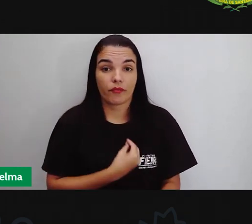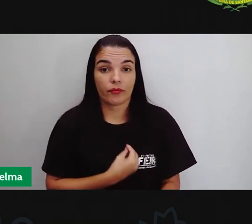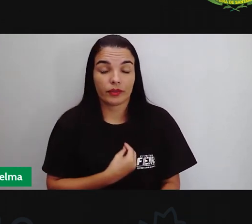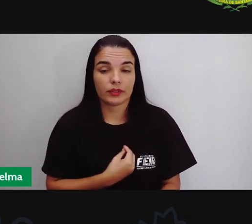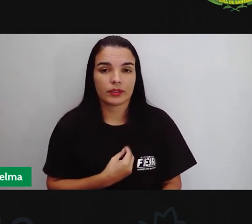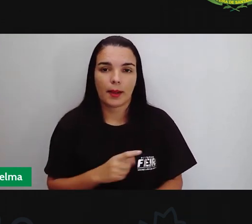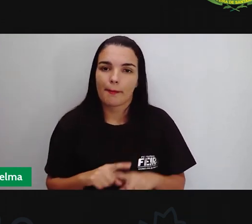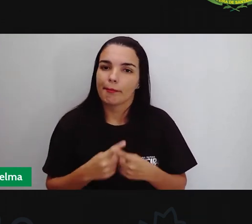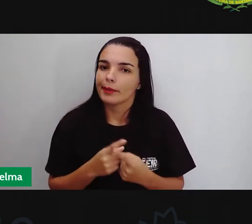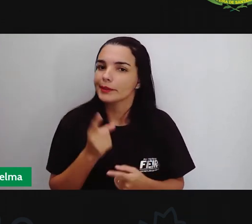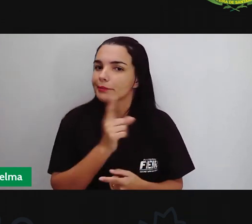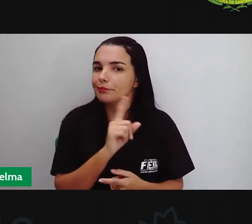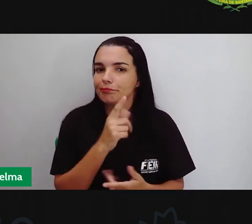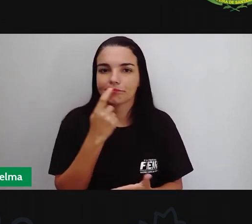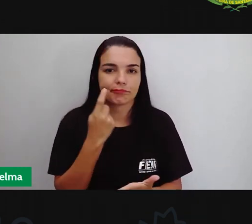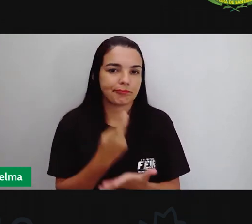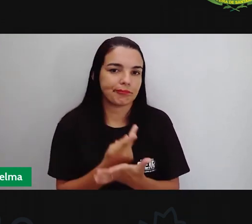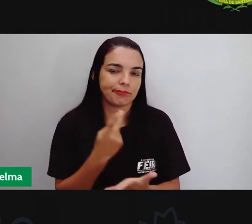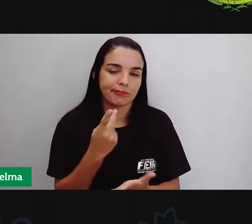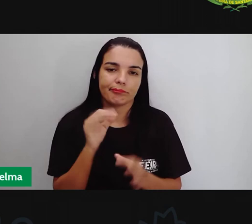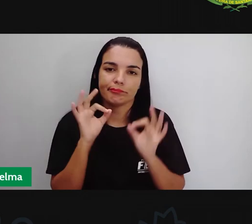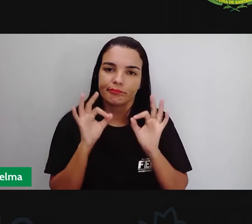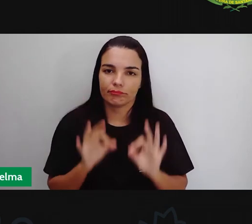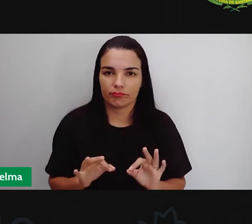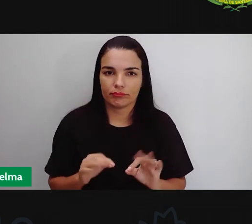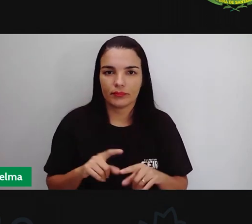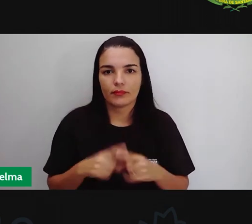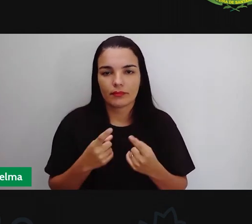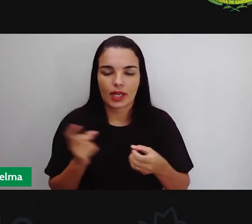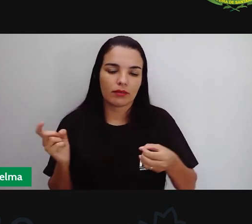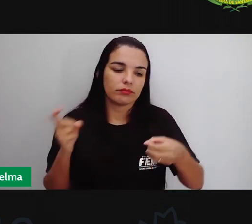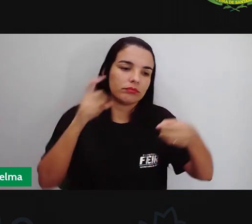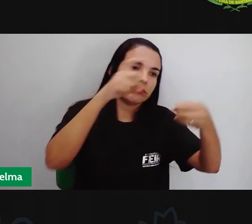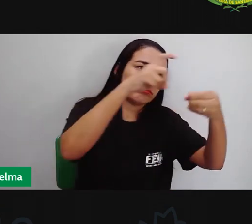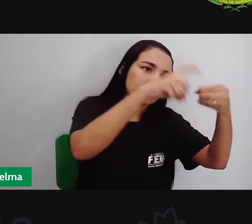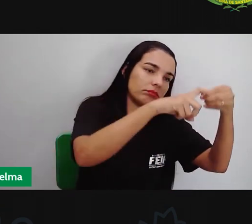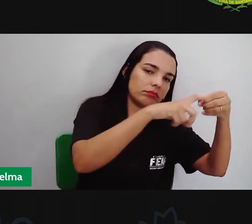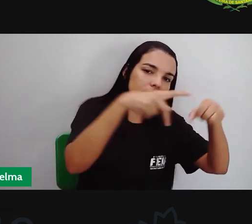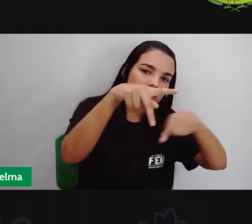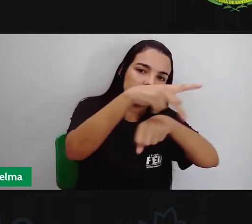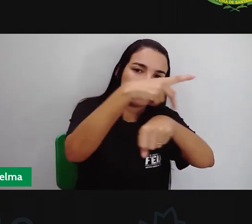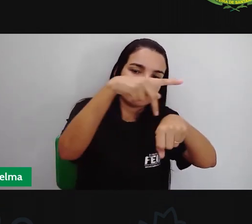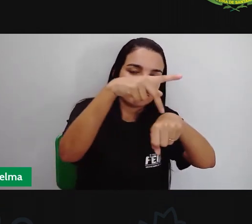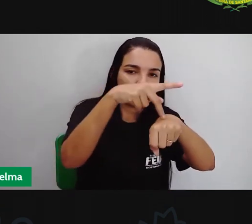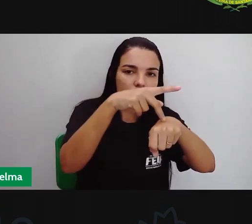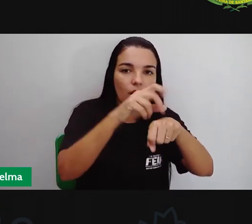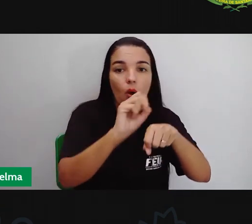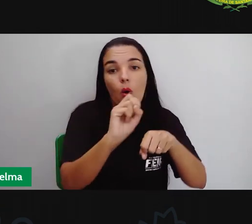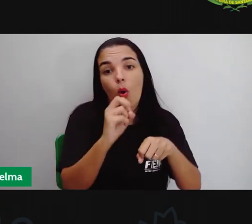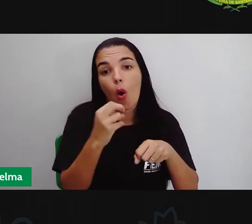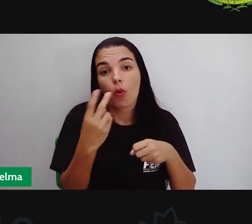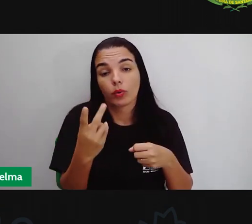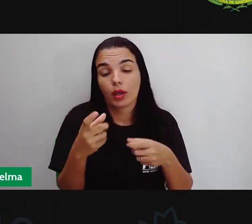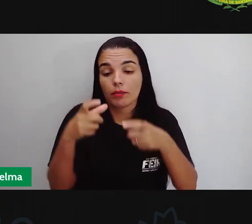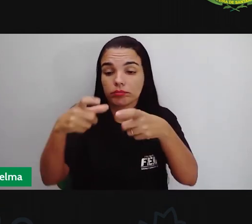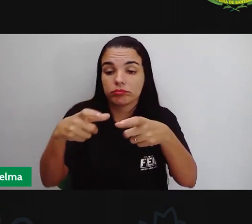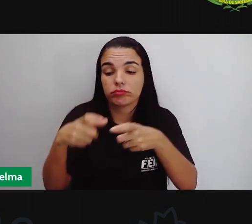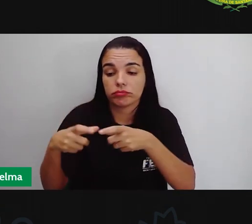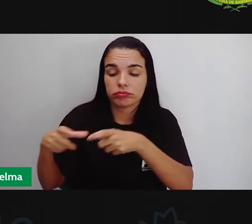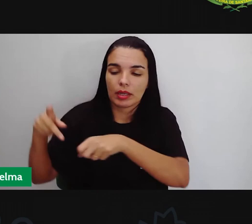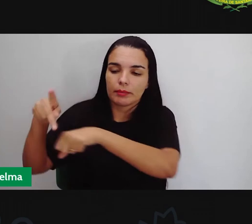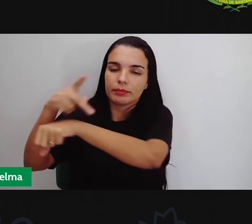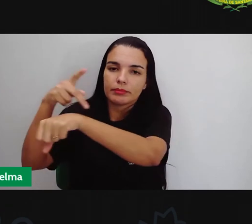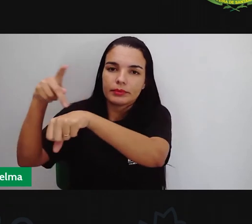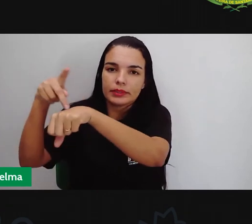aconteciam, né, e eles acabavam ou retornando para os seus países de origem ou mesmo indo para outros países